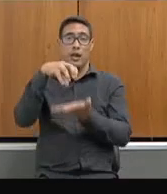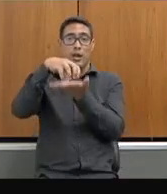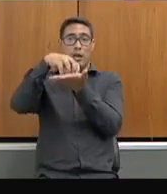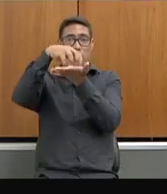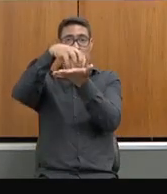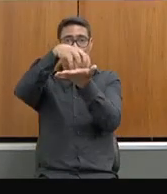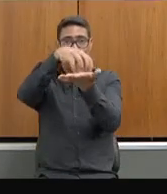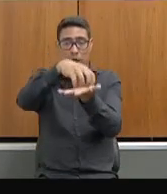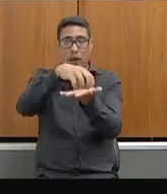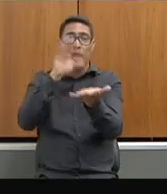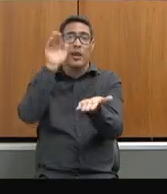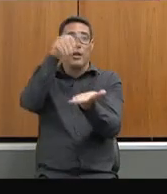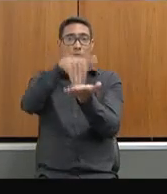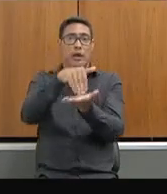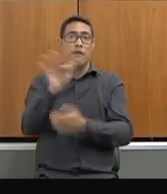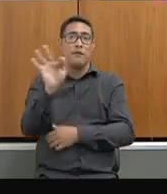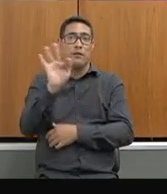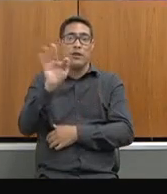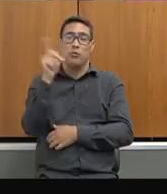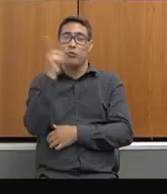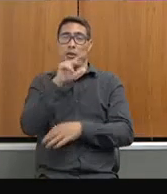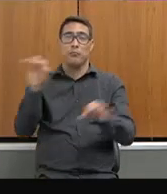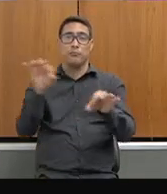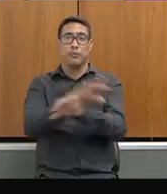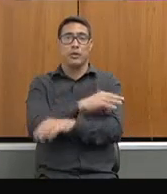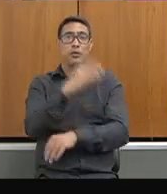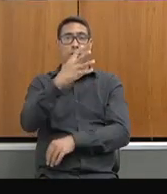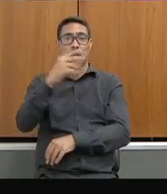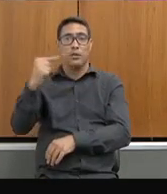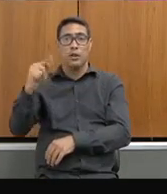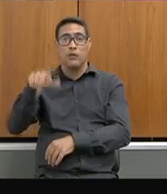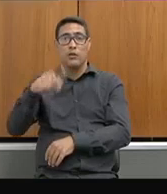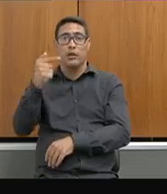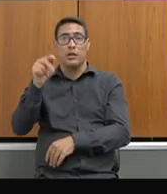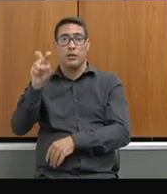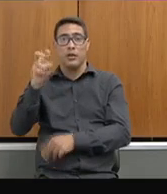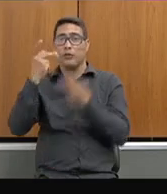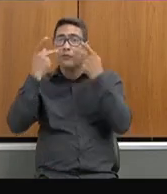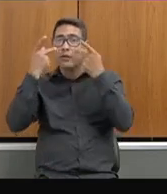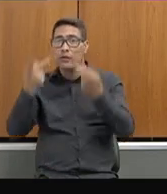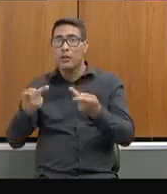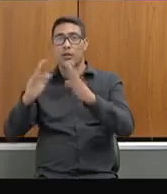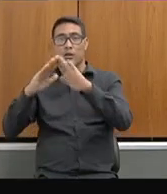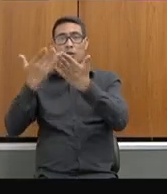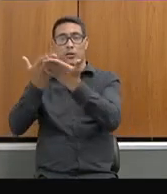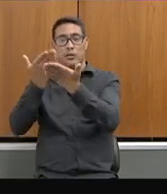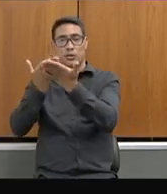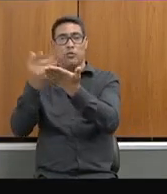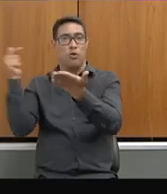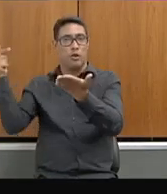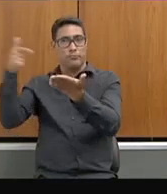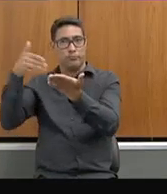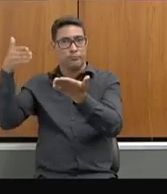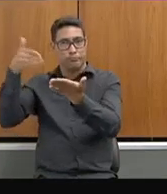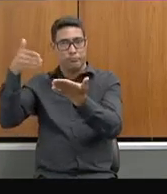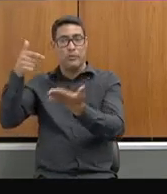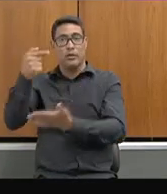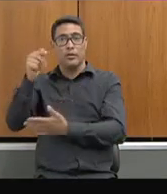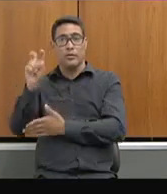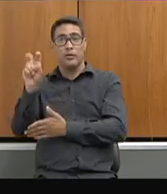finalizar até fevereiro, às 47. Foram 75 visitas a escolas. E não são visitas a escolas